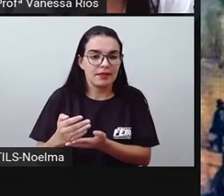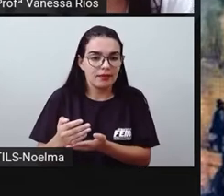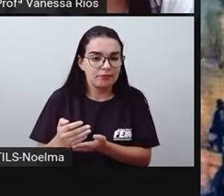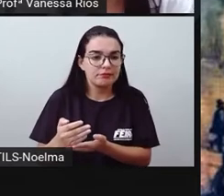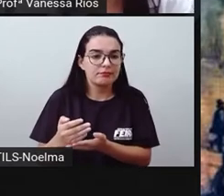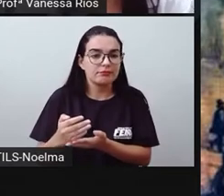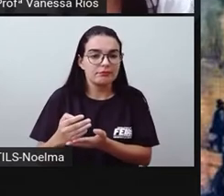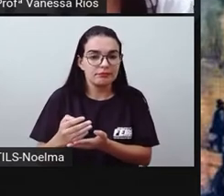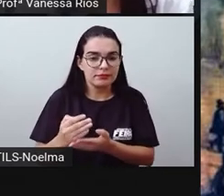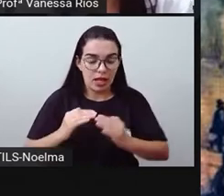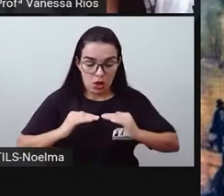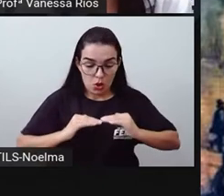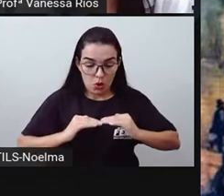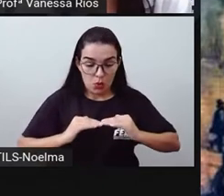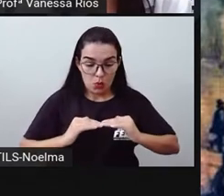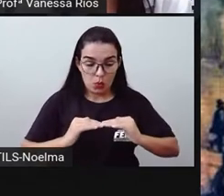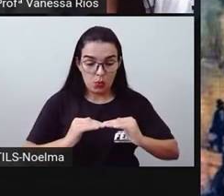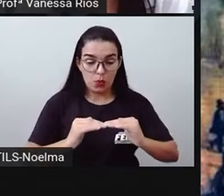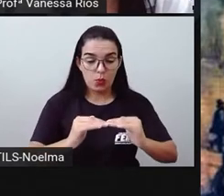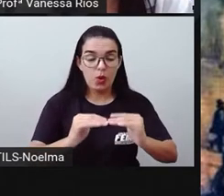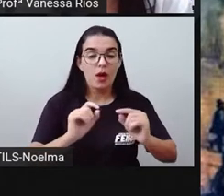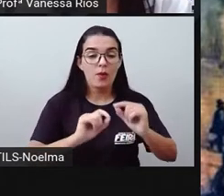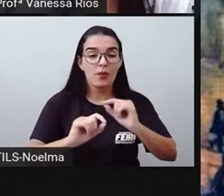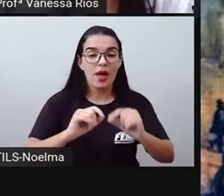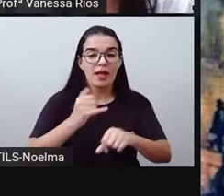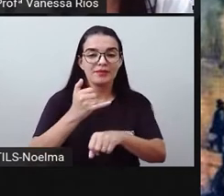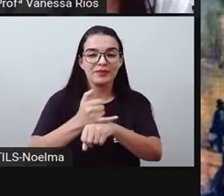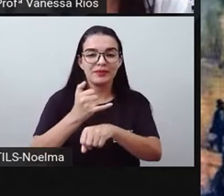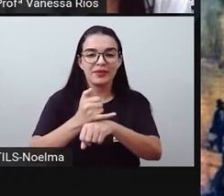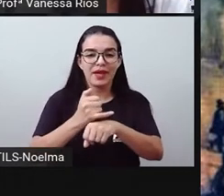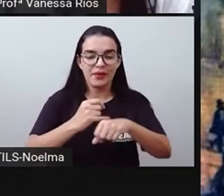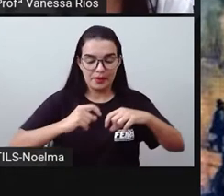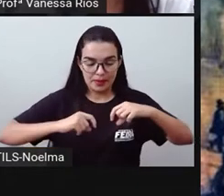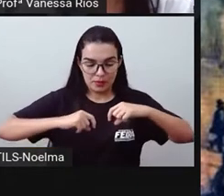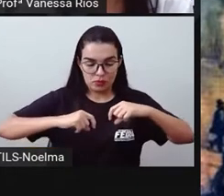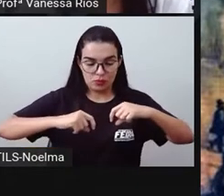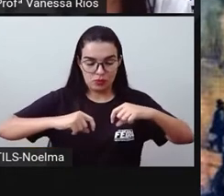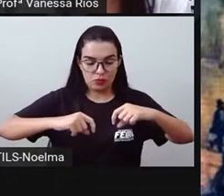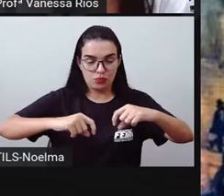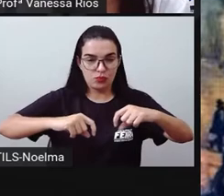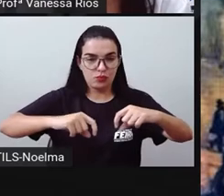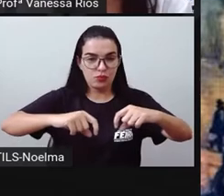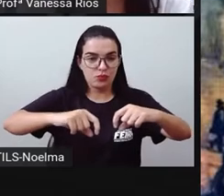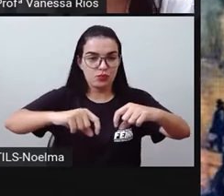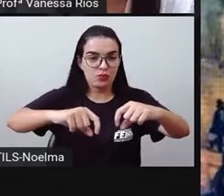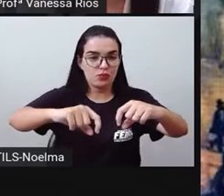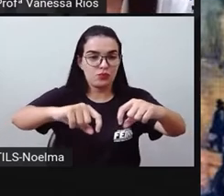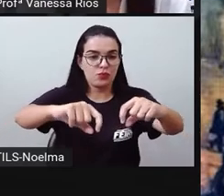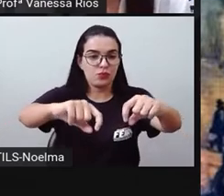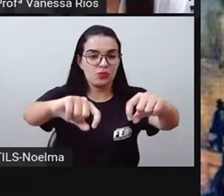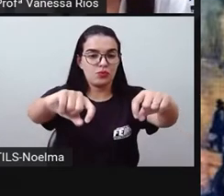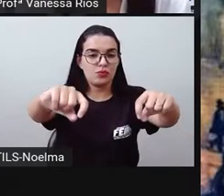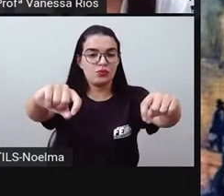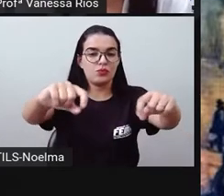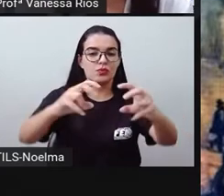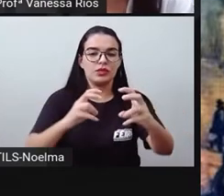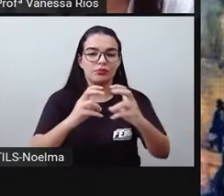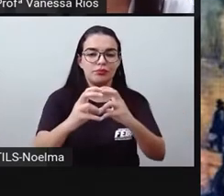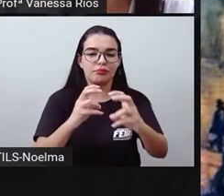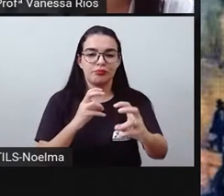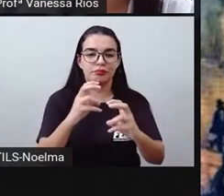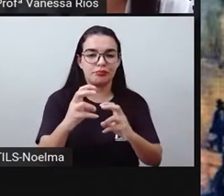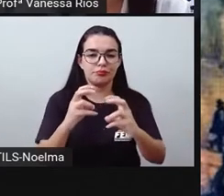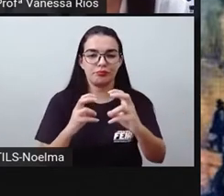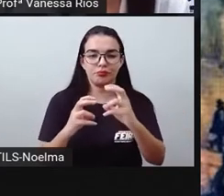essa pintura, ela retrata justamente a pedra inicial que marcou a